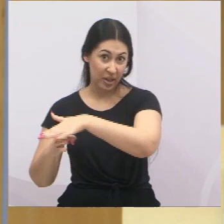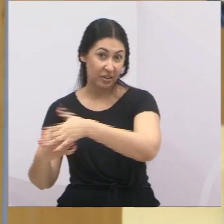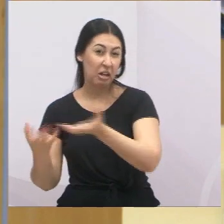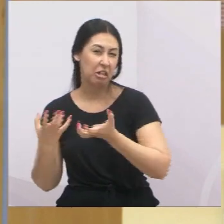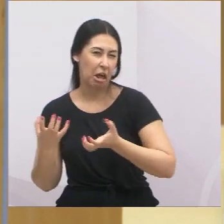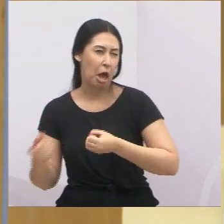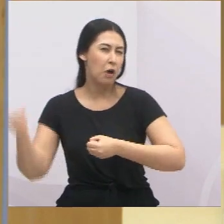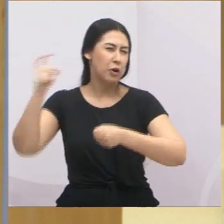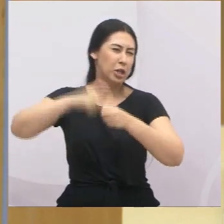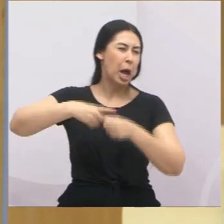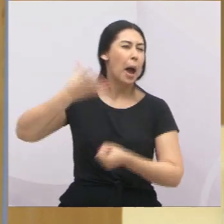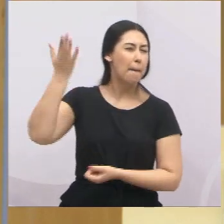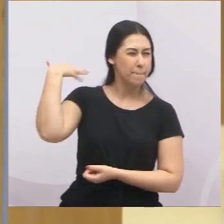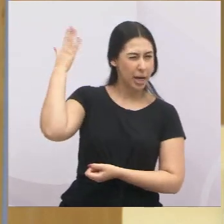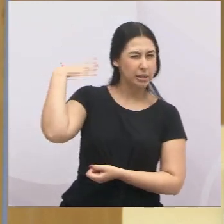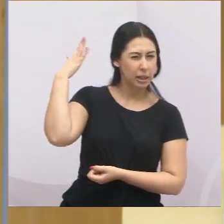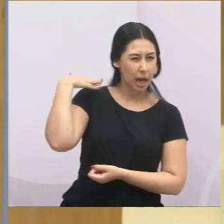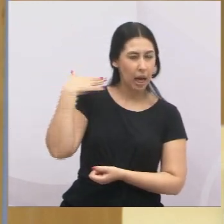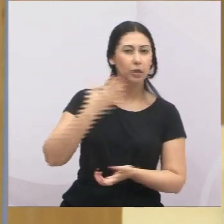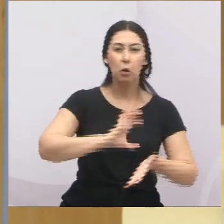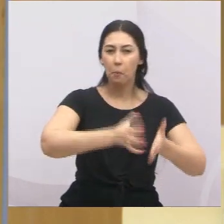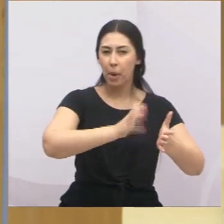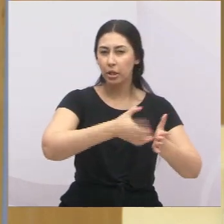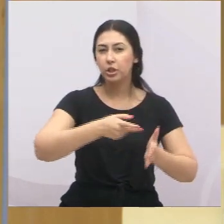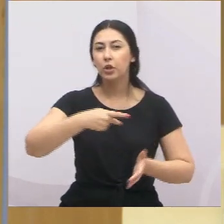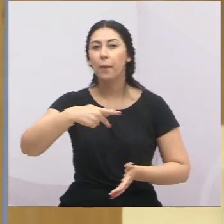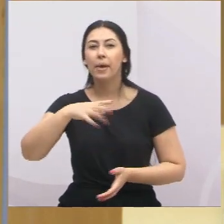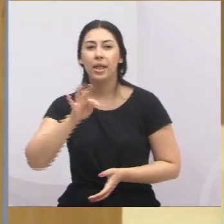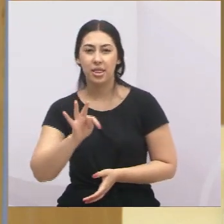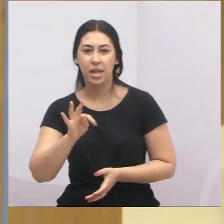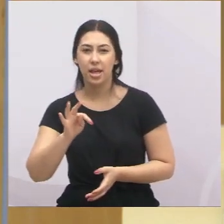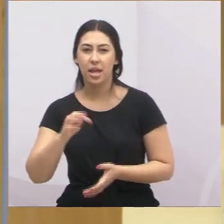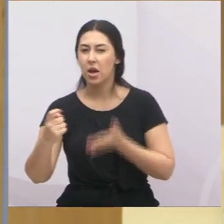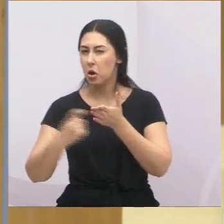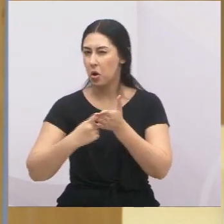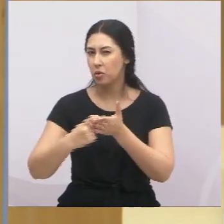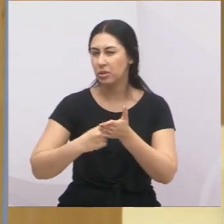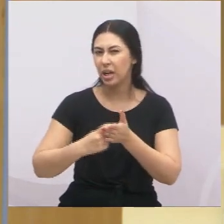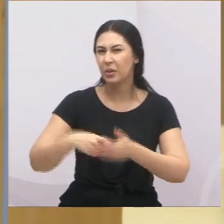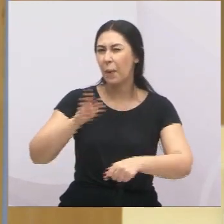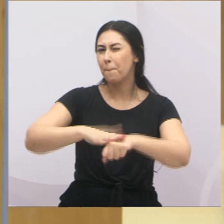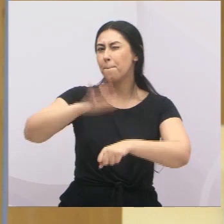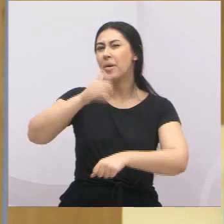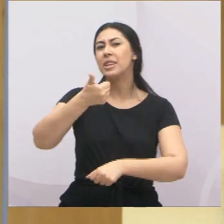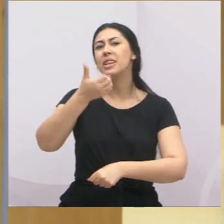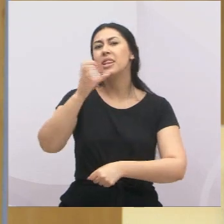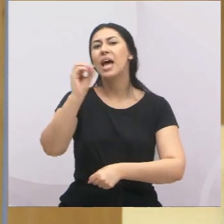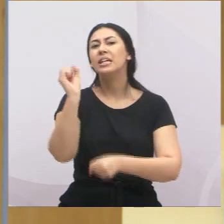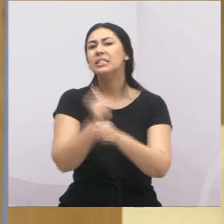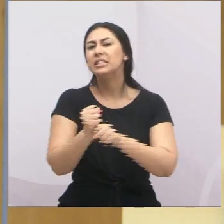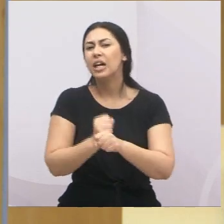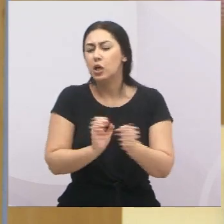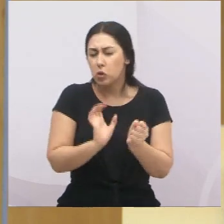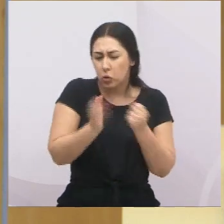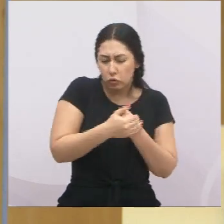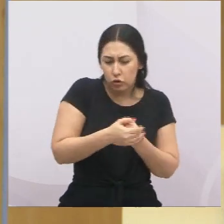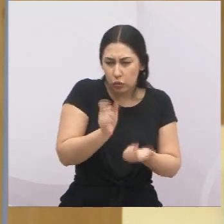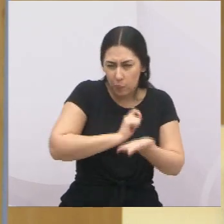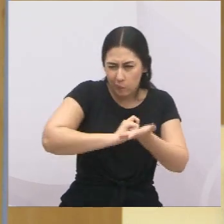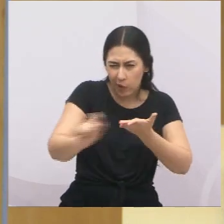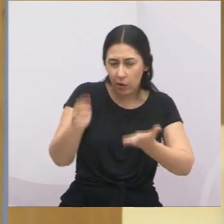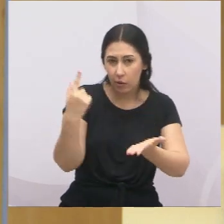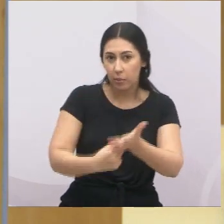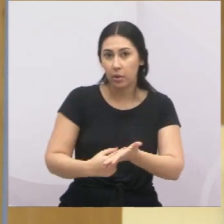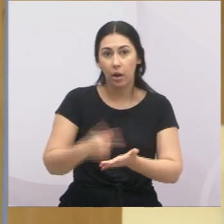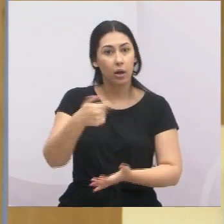administração que assinaram um aditamento de contrato sem licitação por mais de 10 anos na calada da noite. Aqui não.